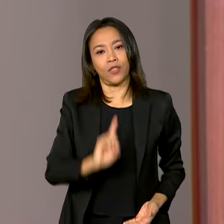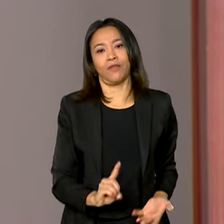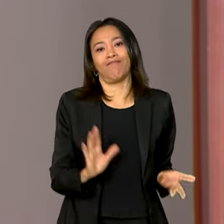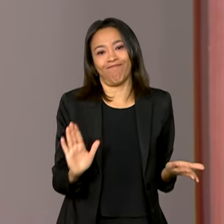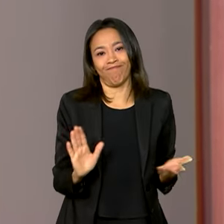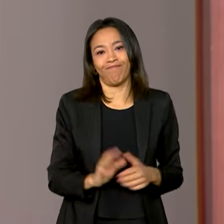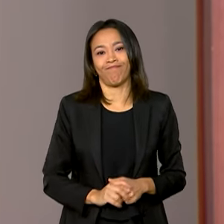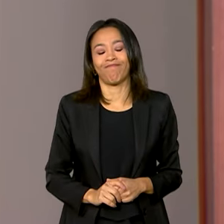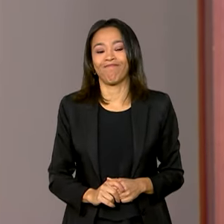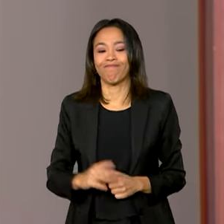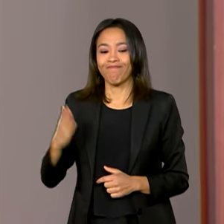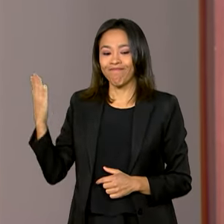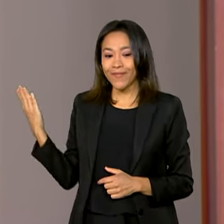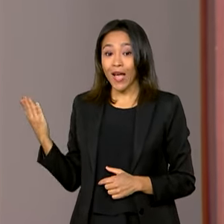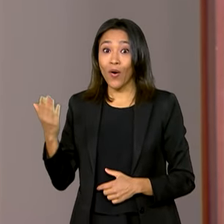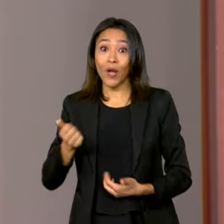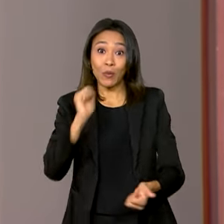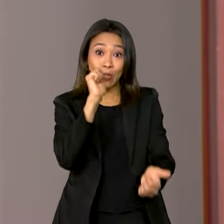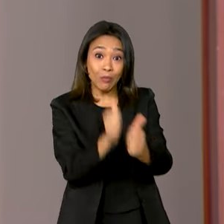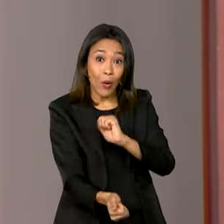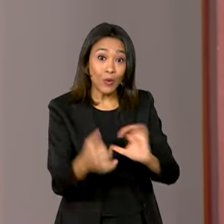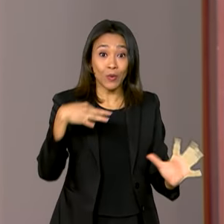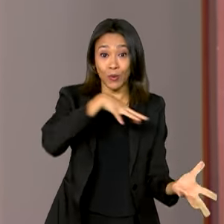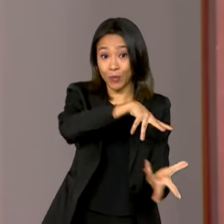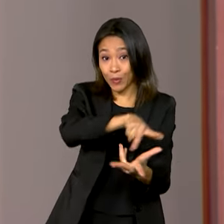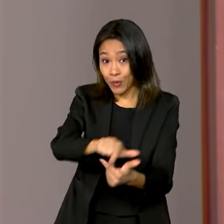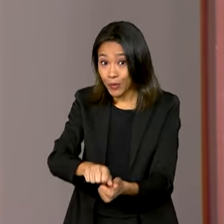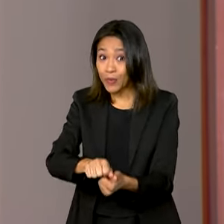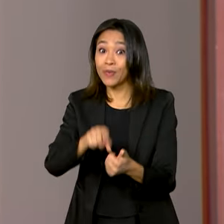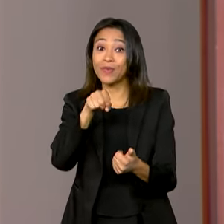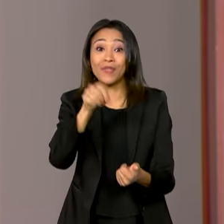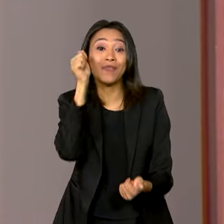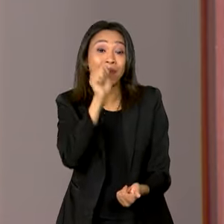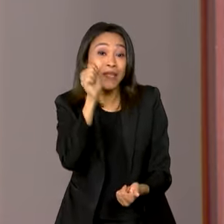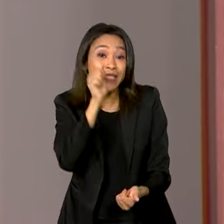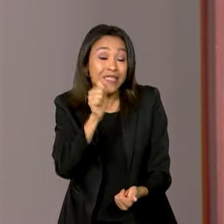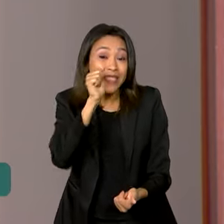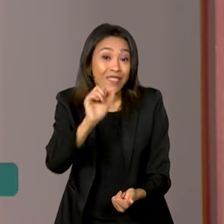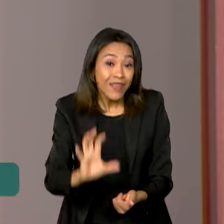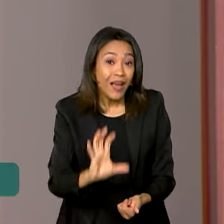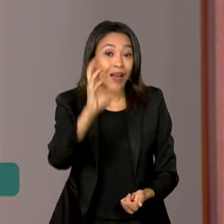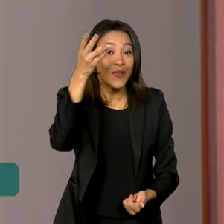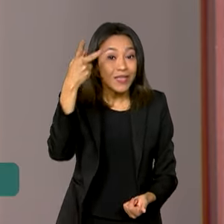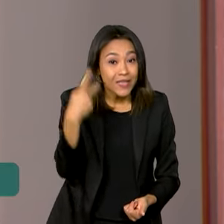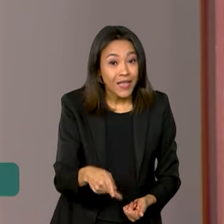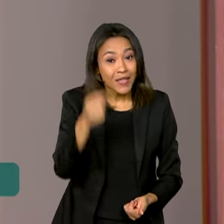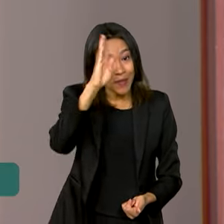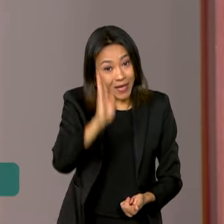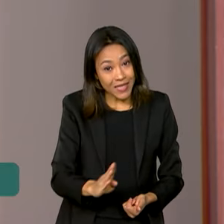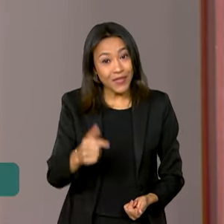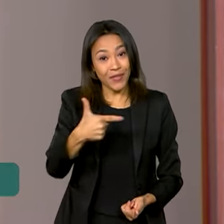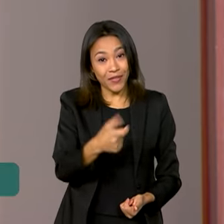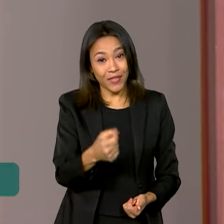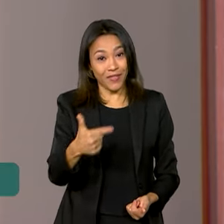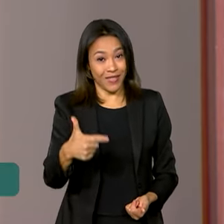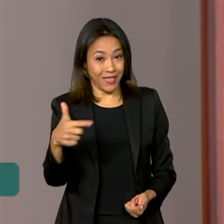E vem aí a Copa do Mundo Feminina de Futebol, que vai ocorrer aqui no Brasil em 2027.